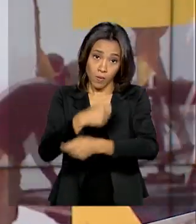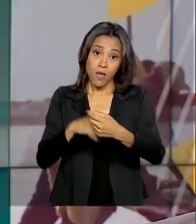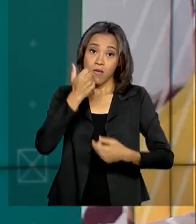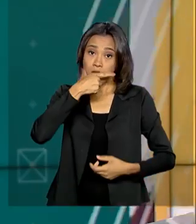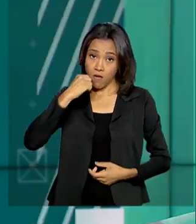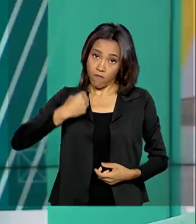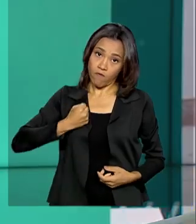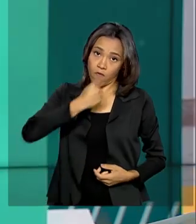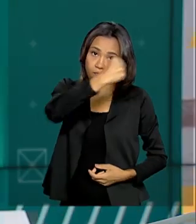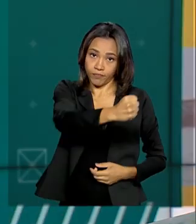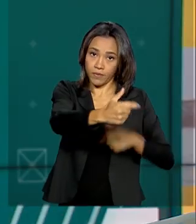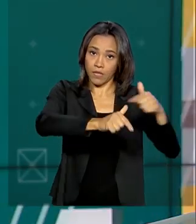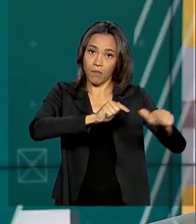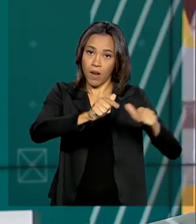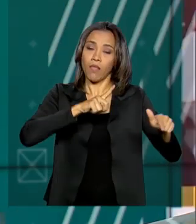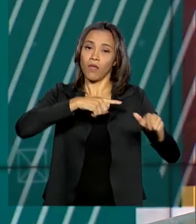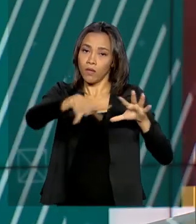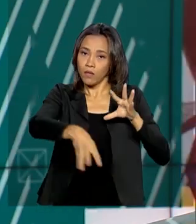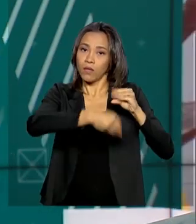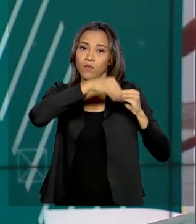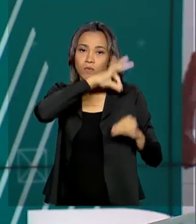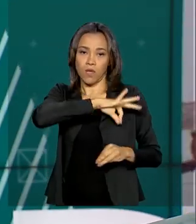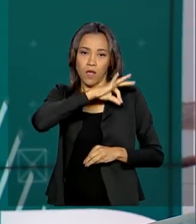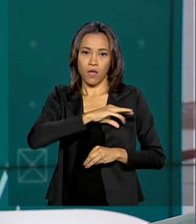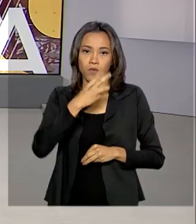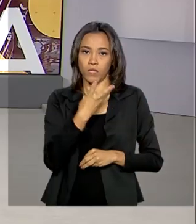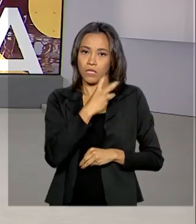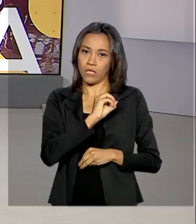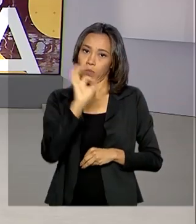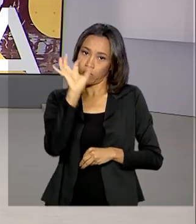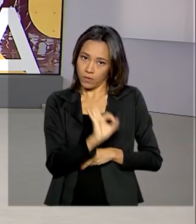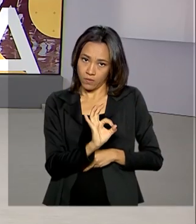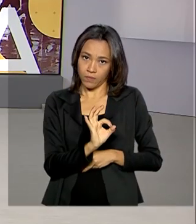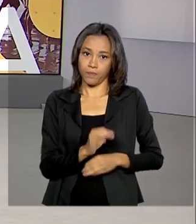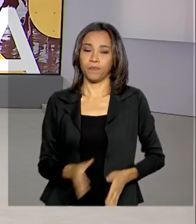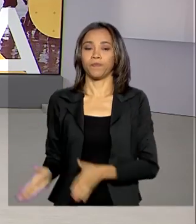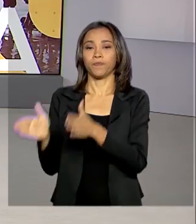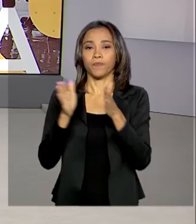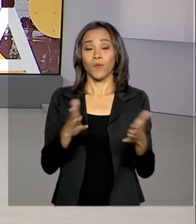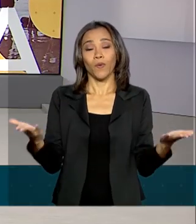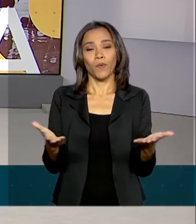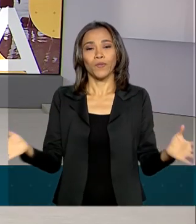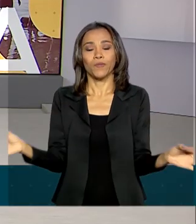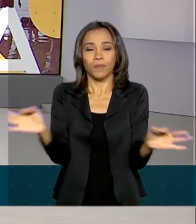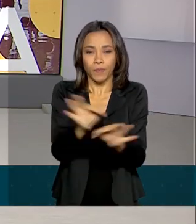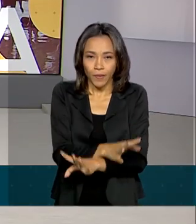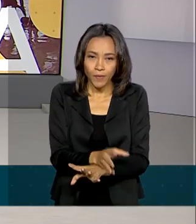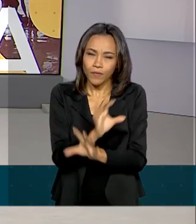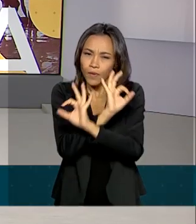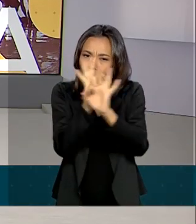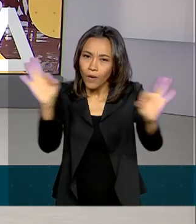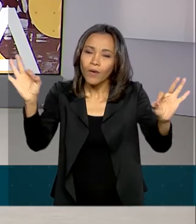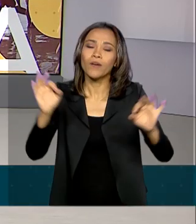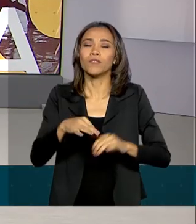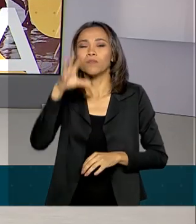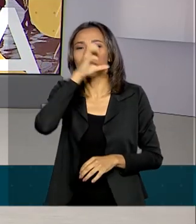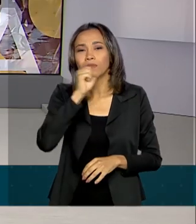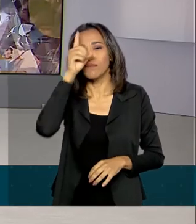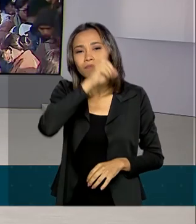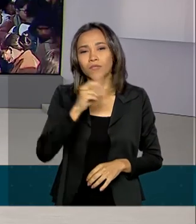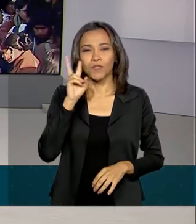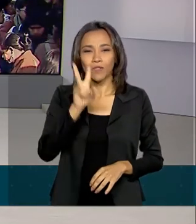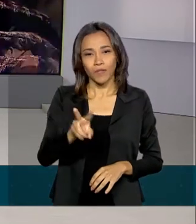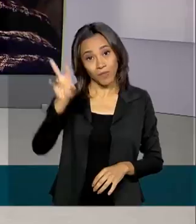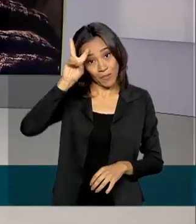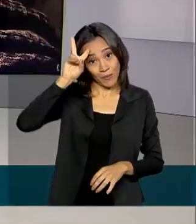trabalhar terá um adicional de 30% na remuneração. O Brasil em Dia fica por aqui. Um ótimo fim de semana para você. Nos